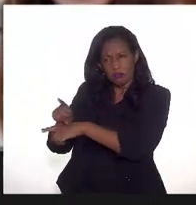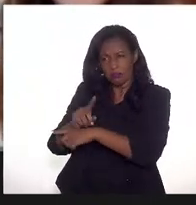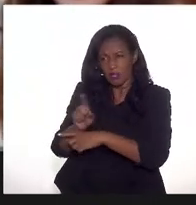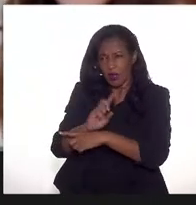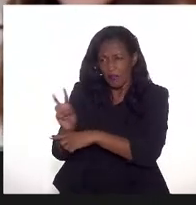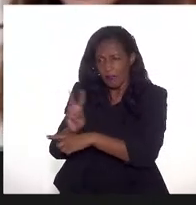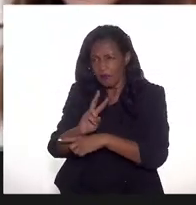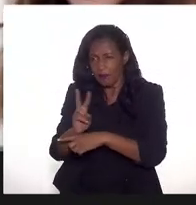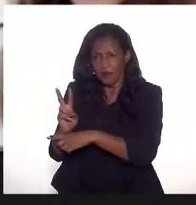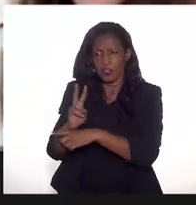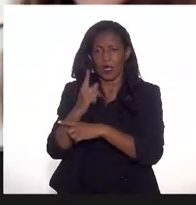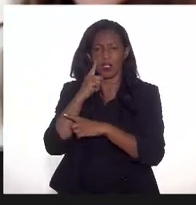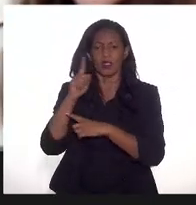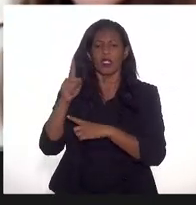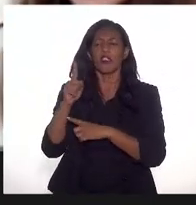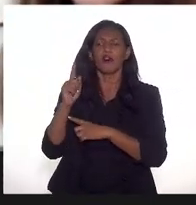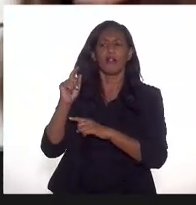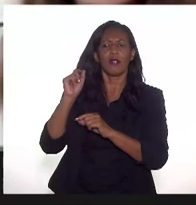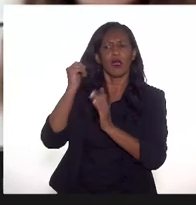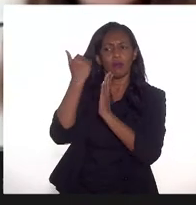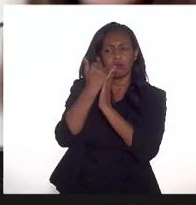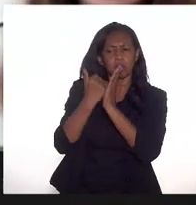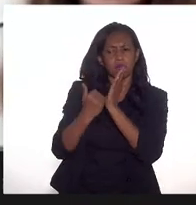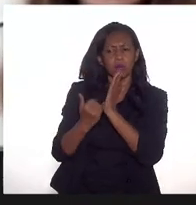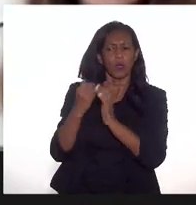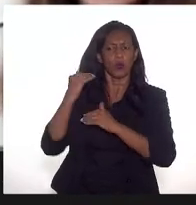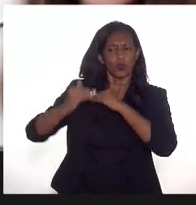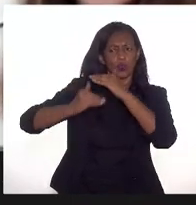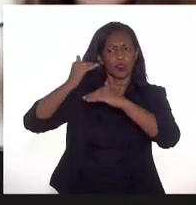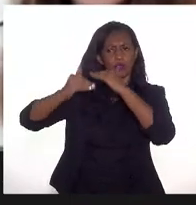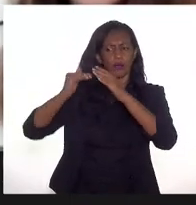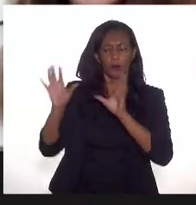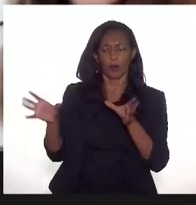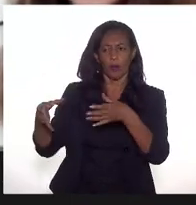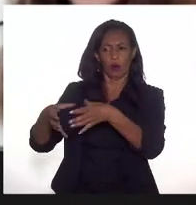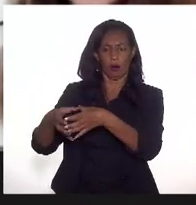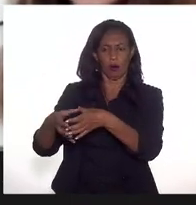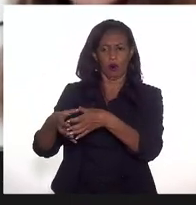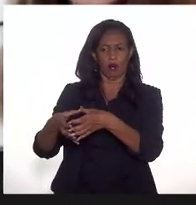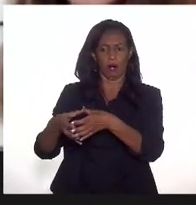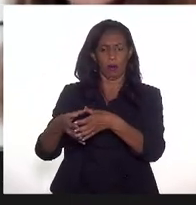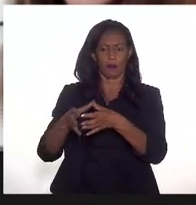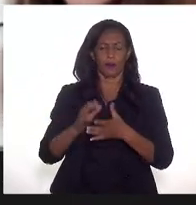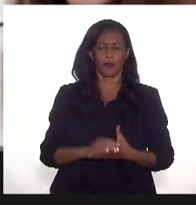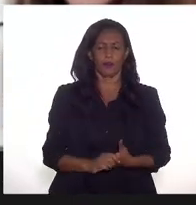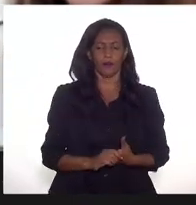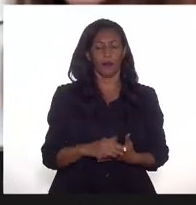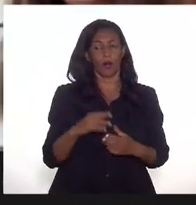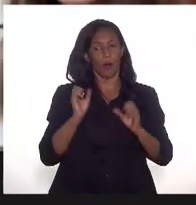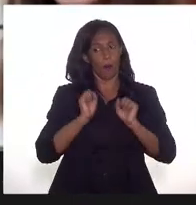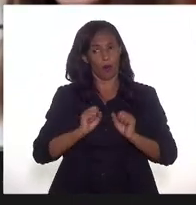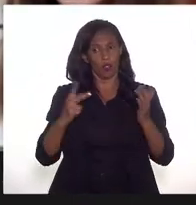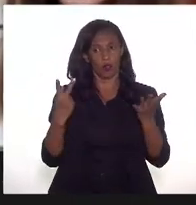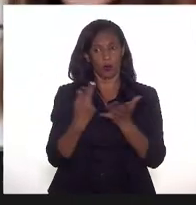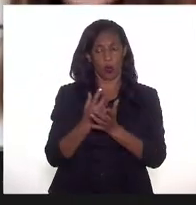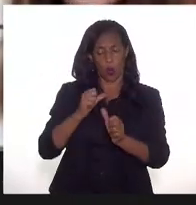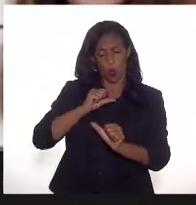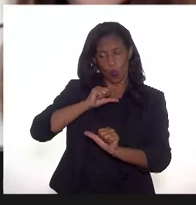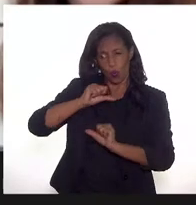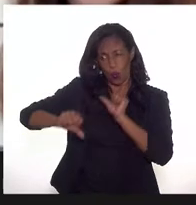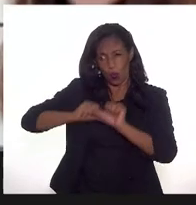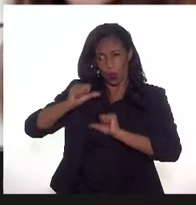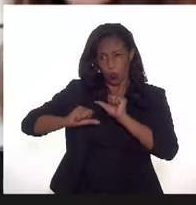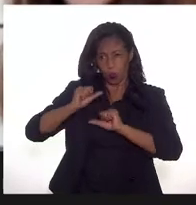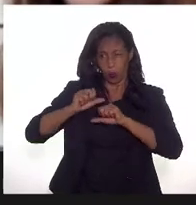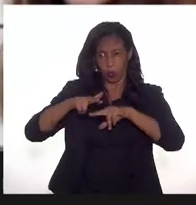autuar o descumprimento do desenvolvimento do campo. Então, poderia ser um motivo, a mudança de estratégia